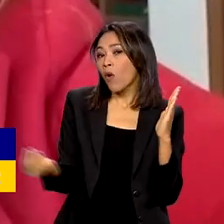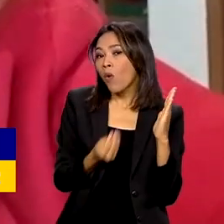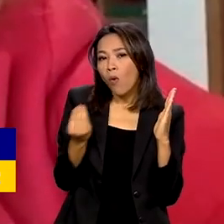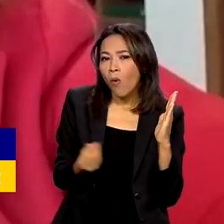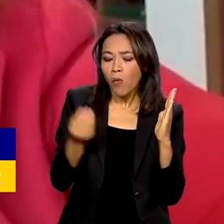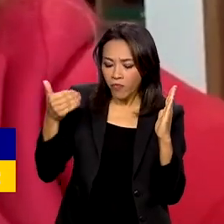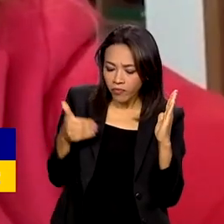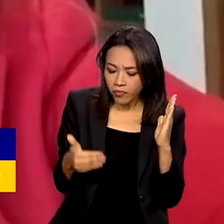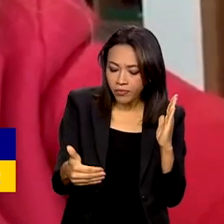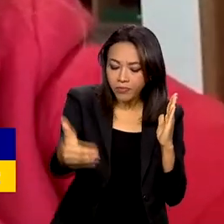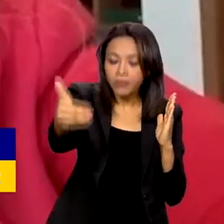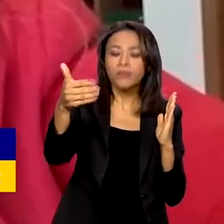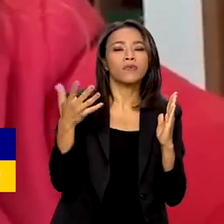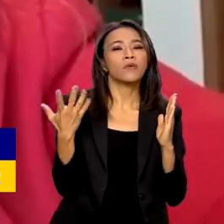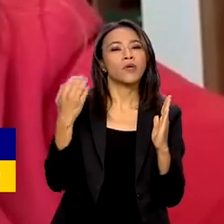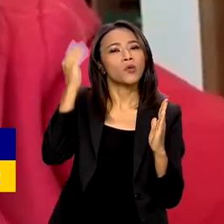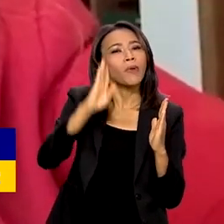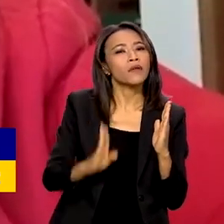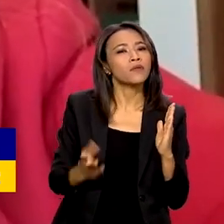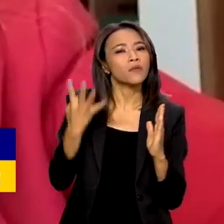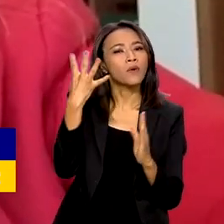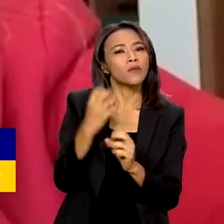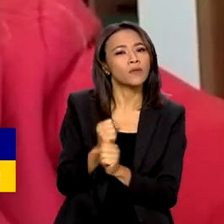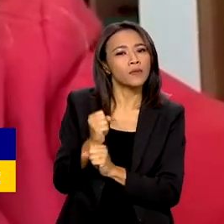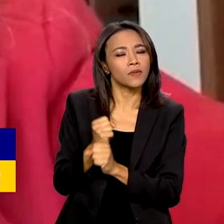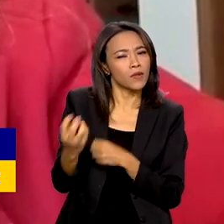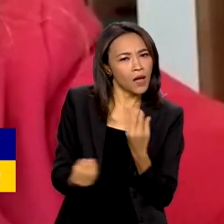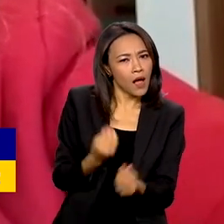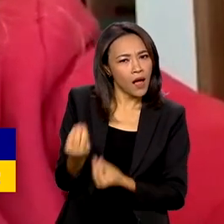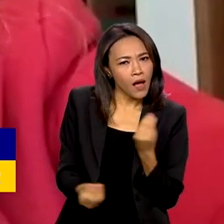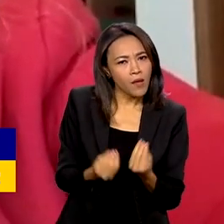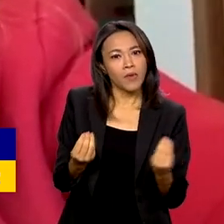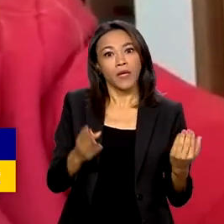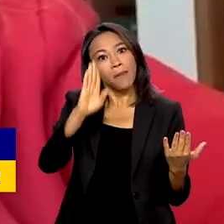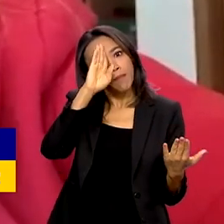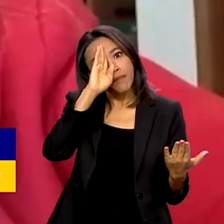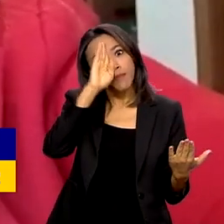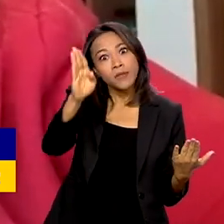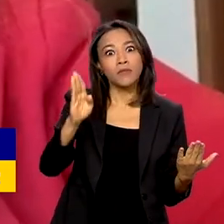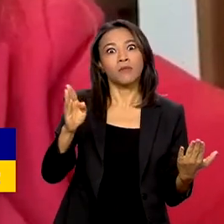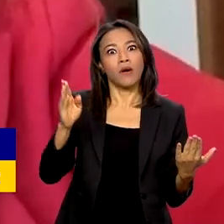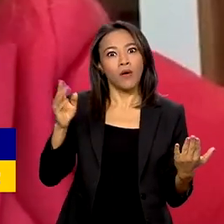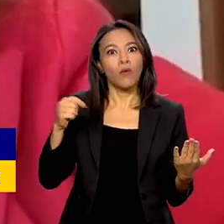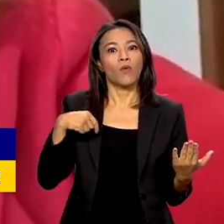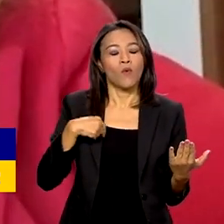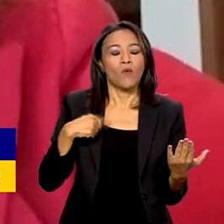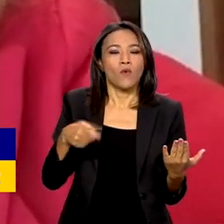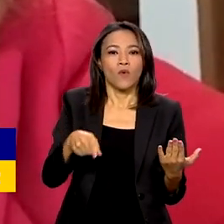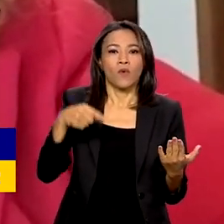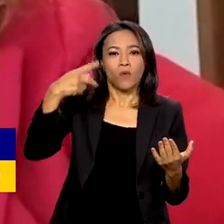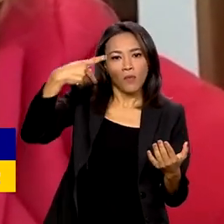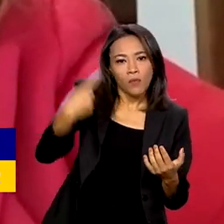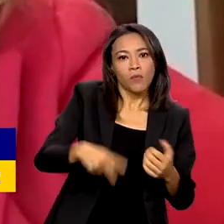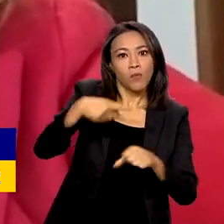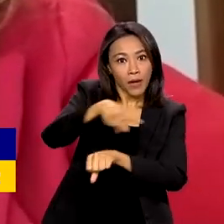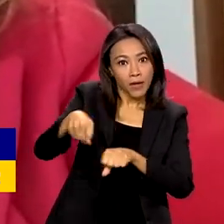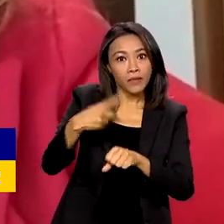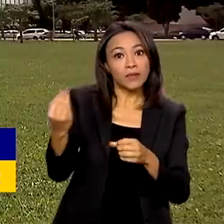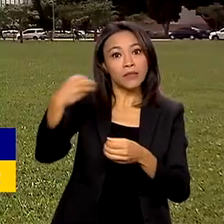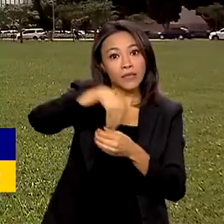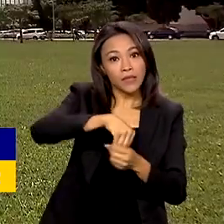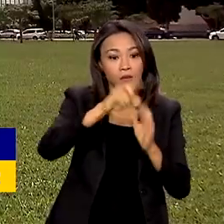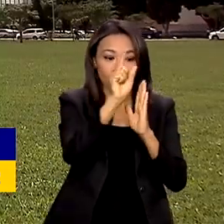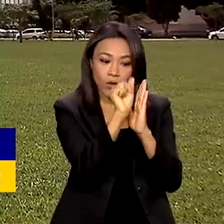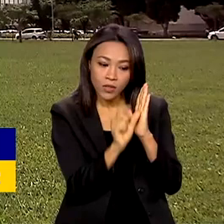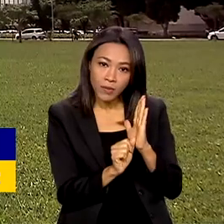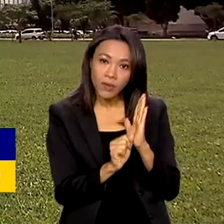transformação do Brasil. Como é que a gente traduz aquilo que é prioridade do país dentro do orçamento brasileiro.